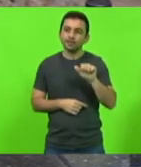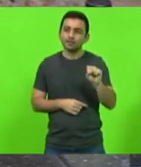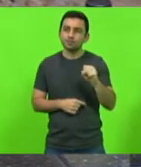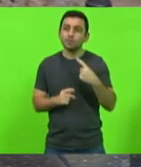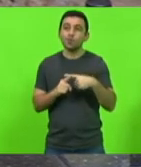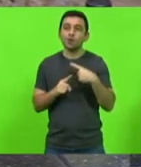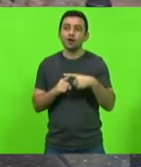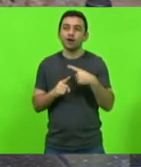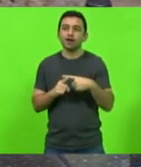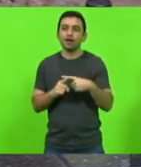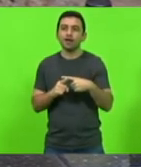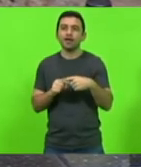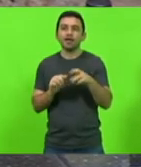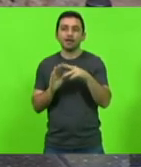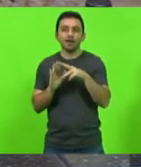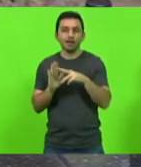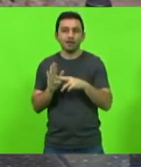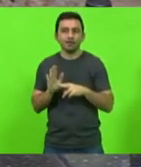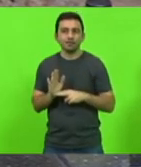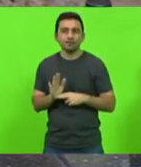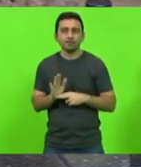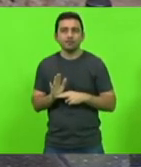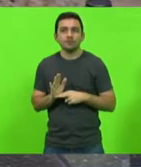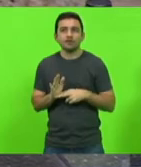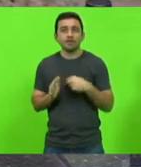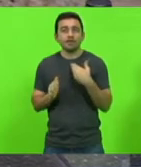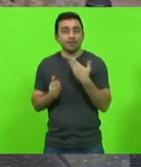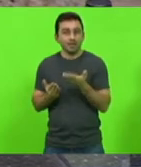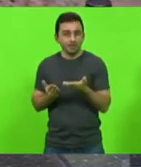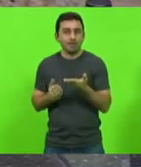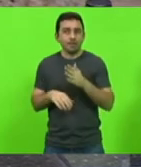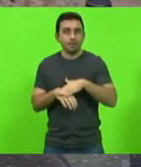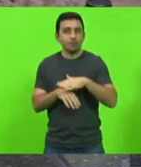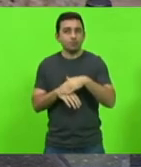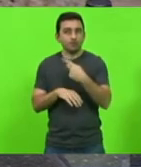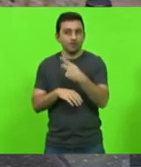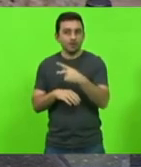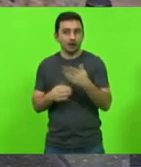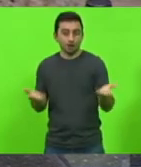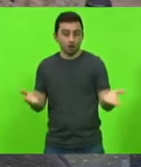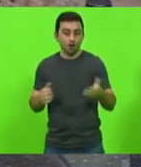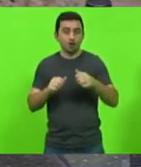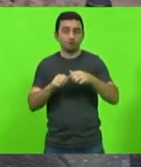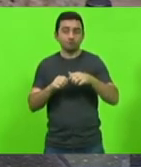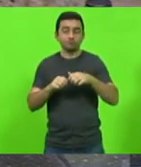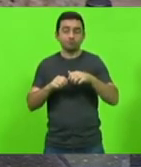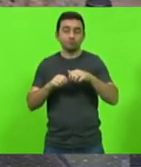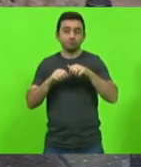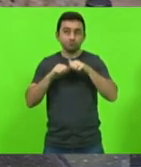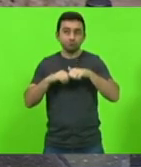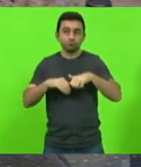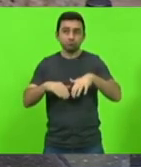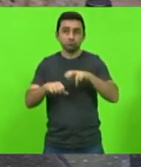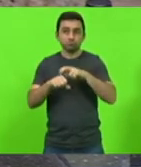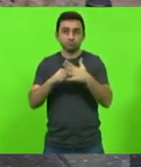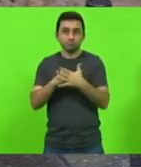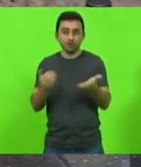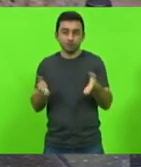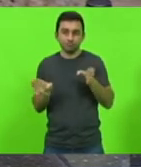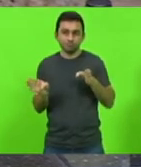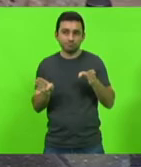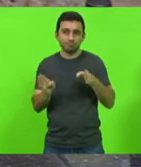conta das medidas que ele adotou nessa pandemia e também